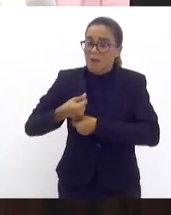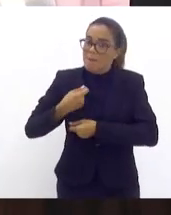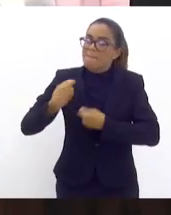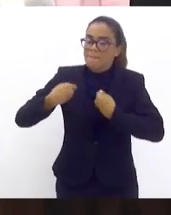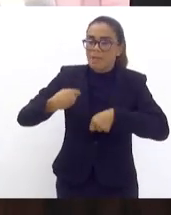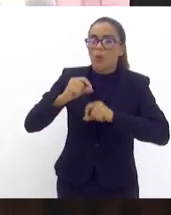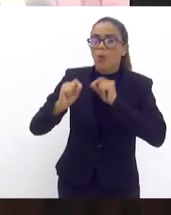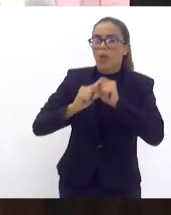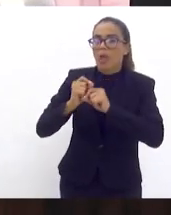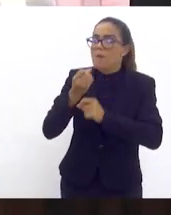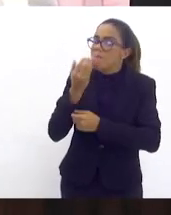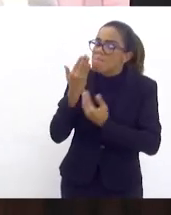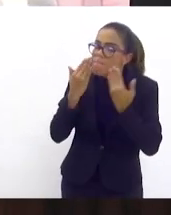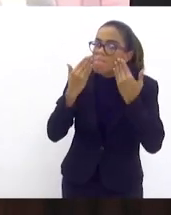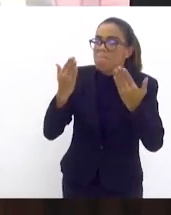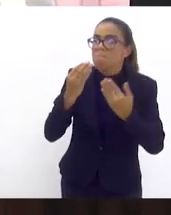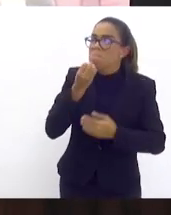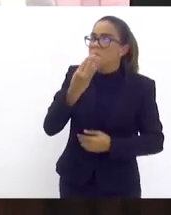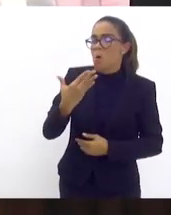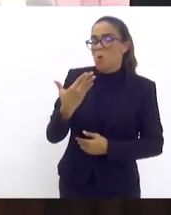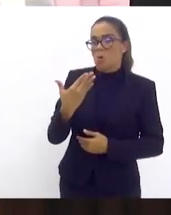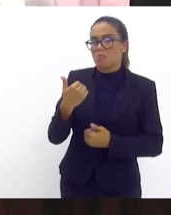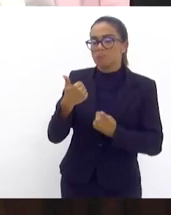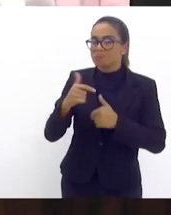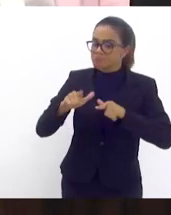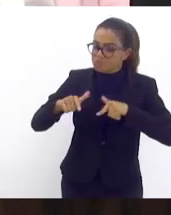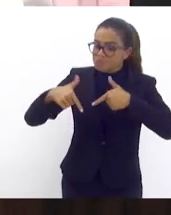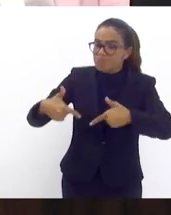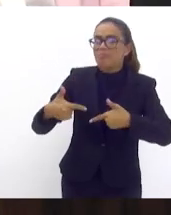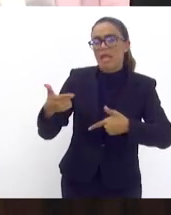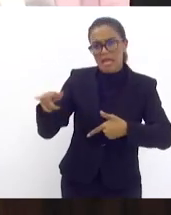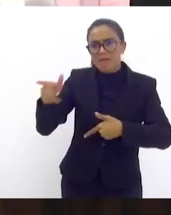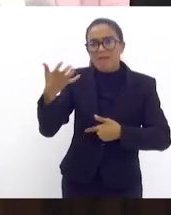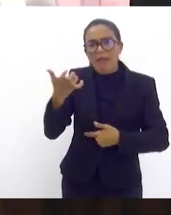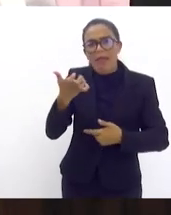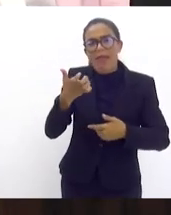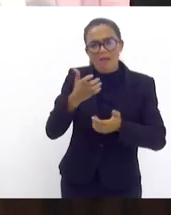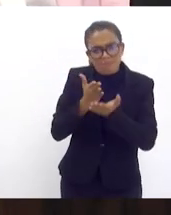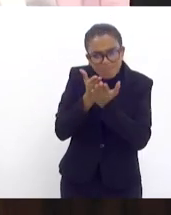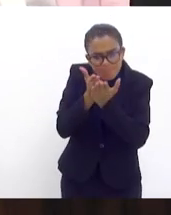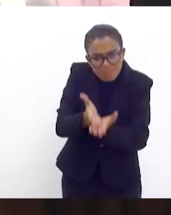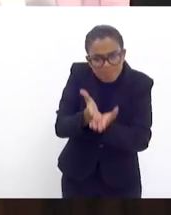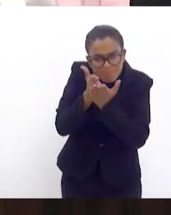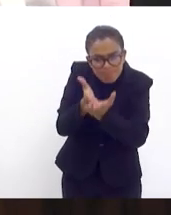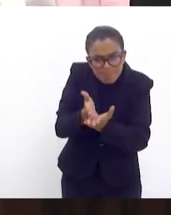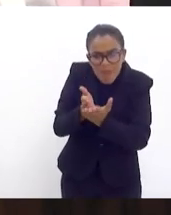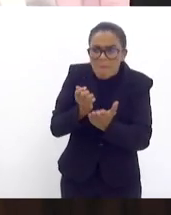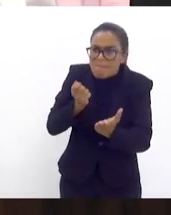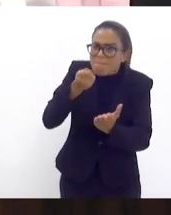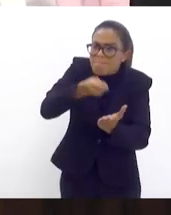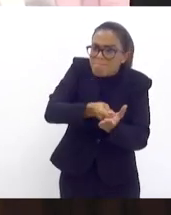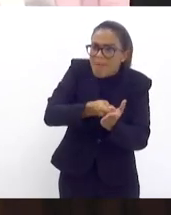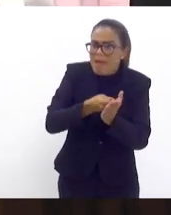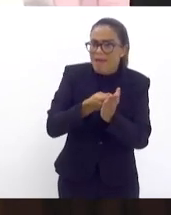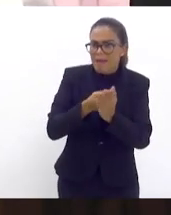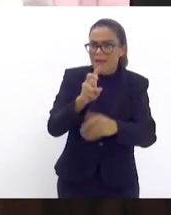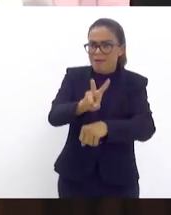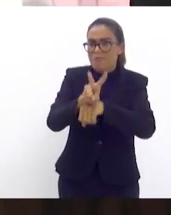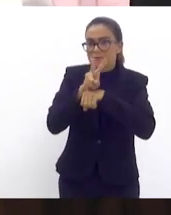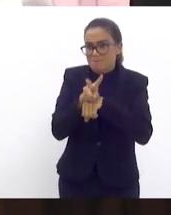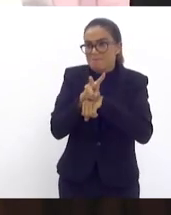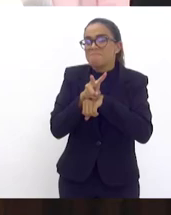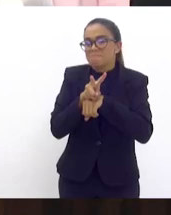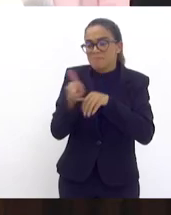fé desses empresários todos eles querem cumprir todos esses empresários querem honrar o empréstimo